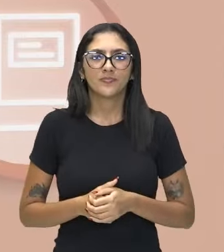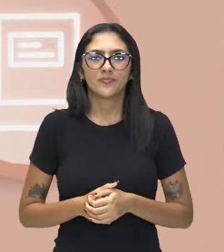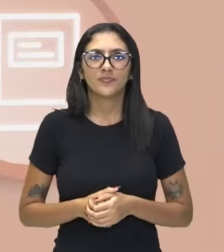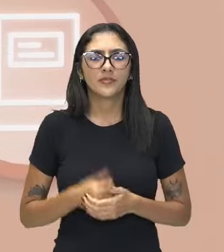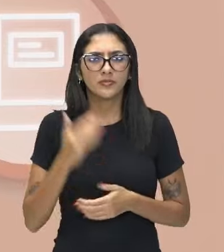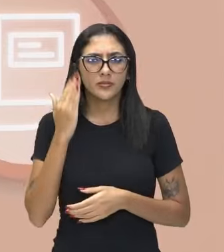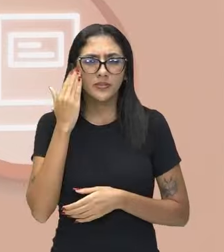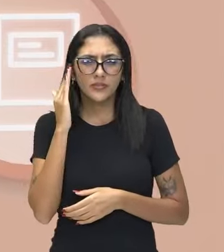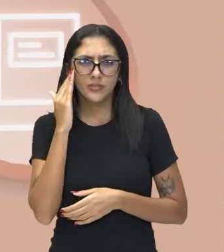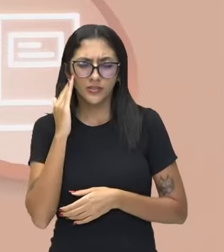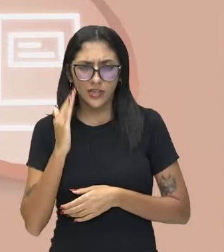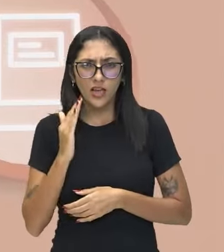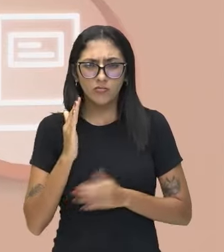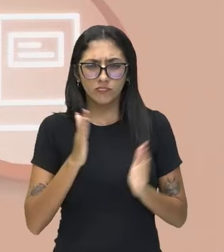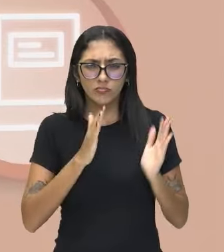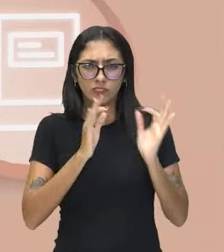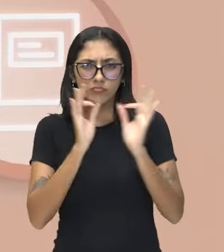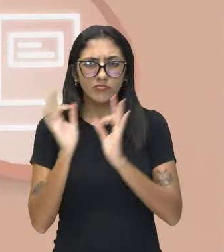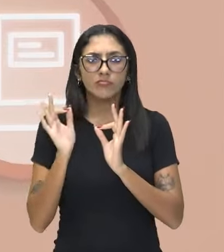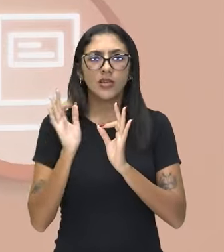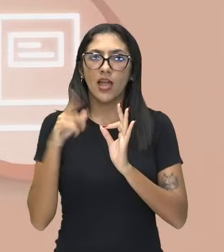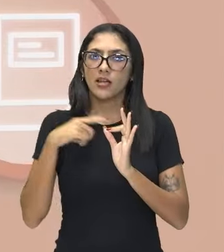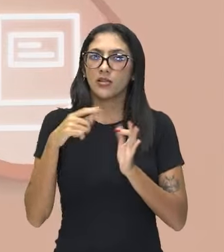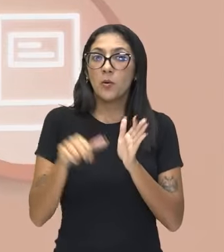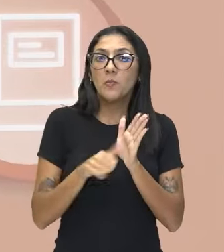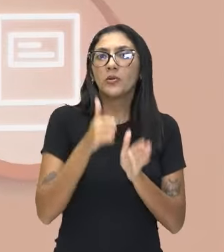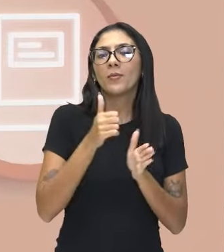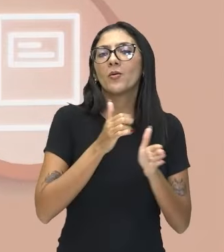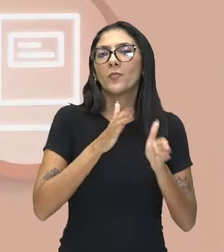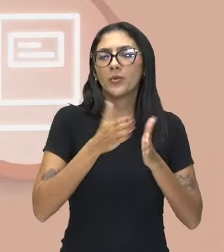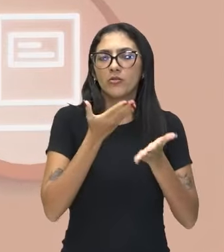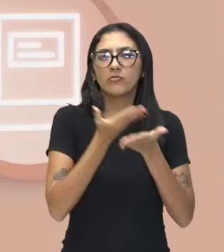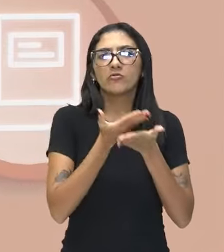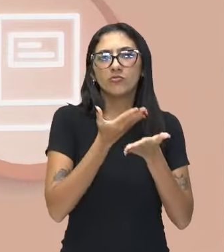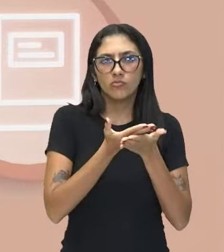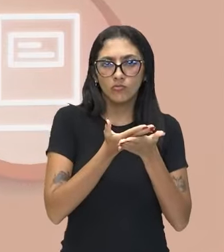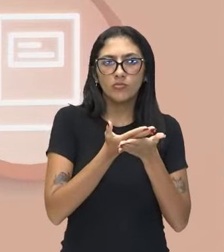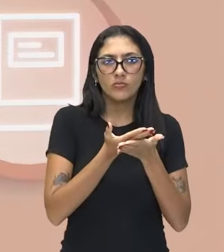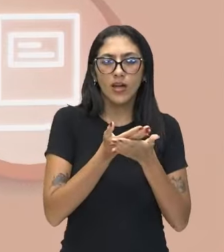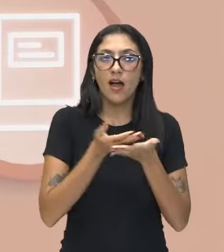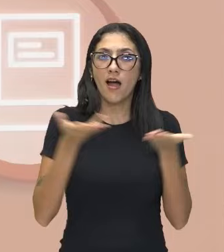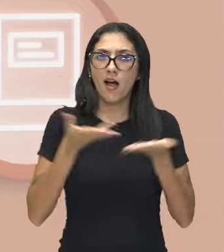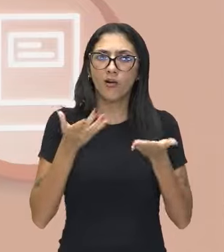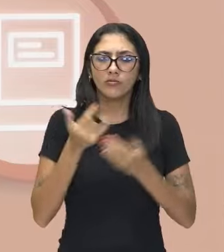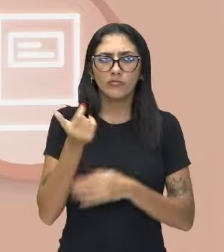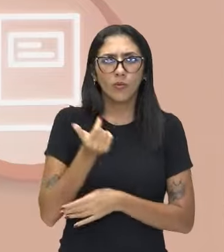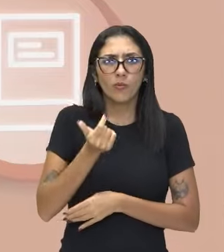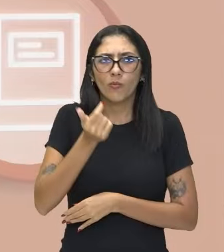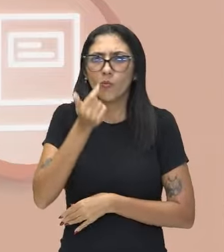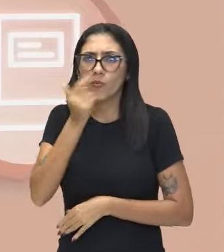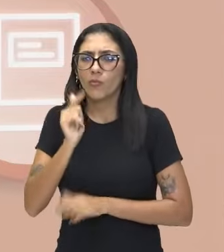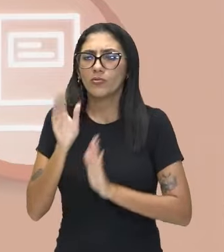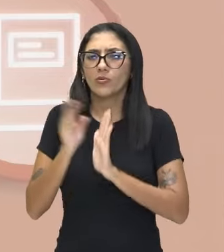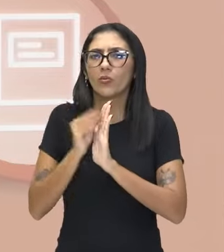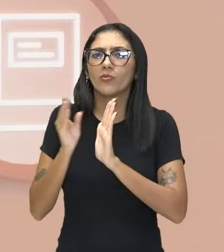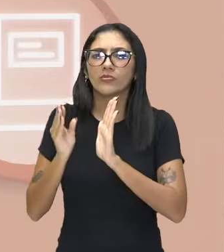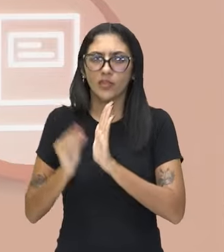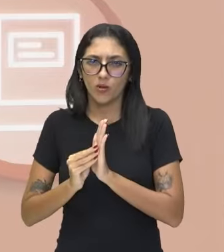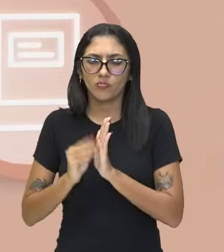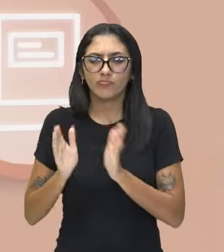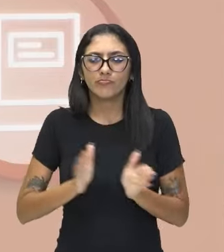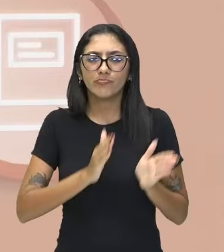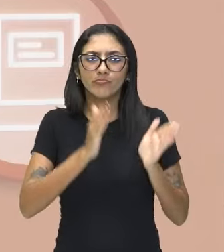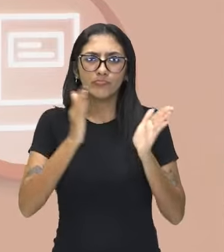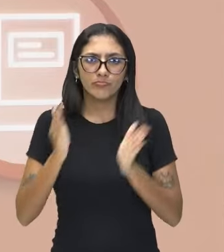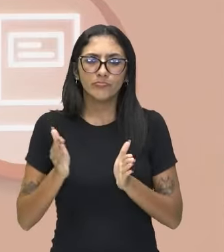entenderam bem até aqui? Essa foi a primeira parte da nossa revisão. Nós vamos agora fazer um salto. Nós vamos passar